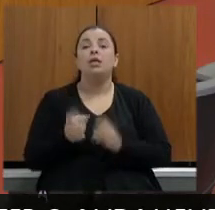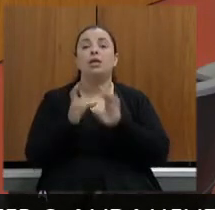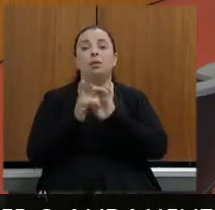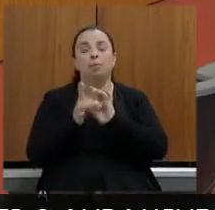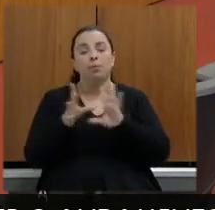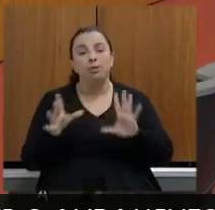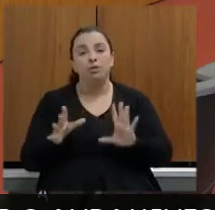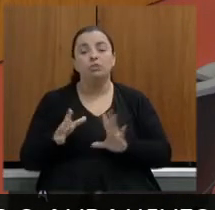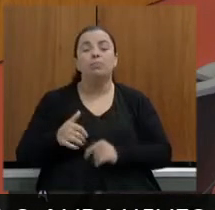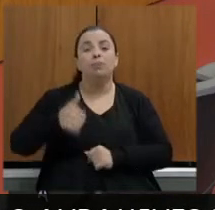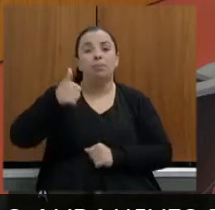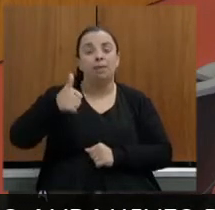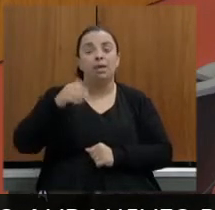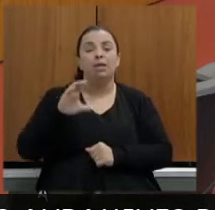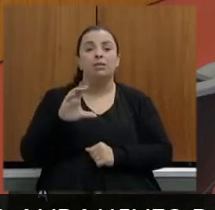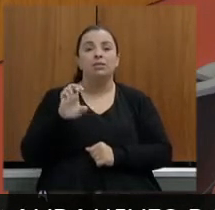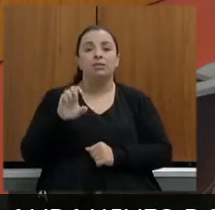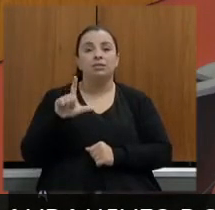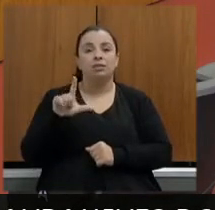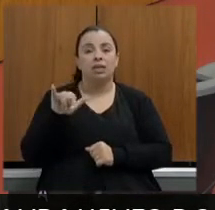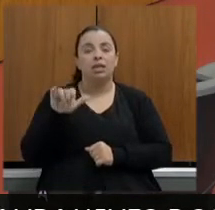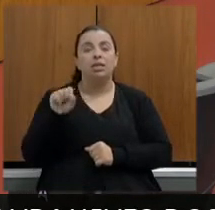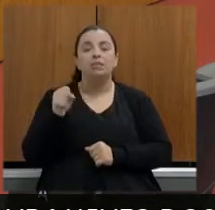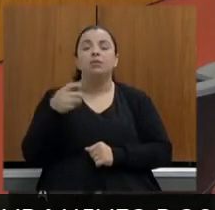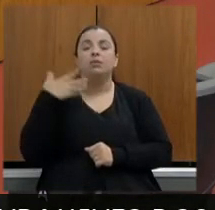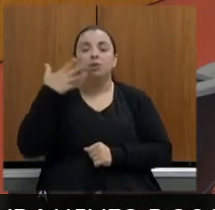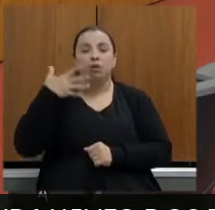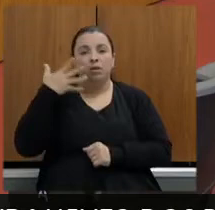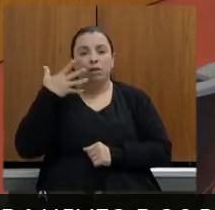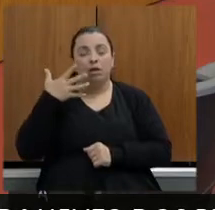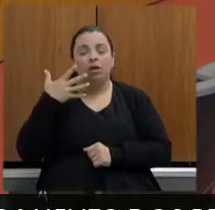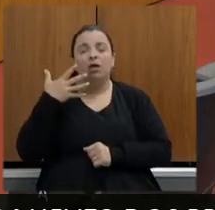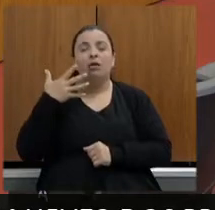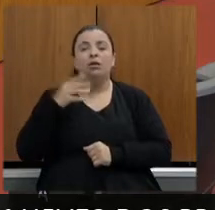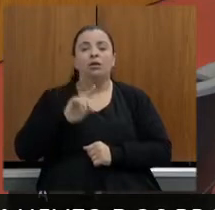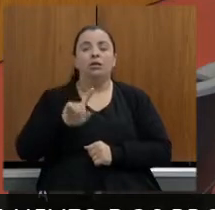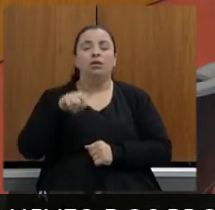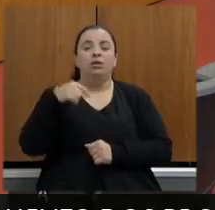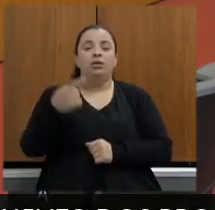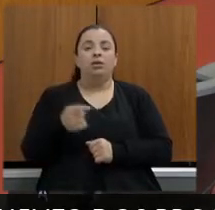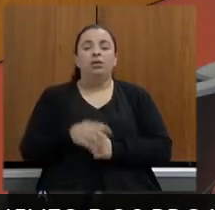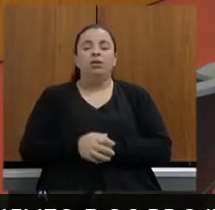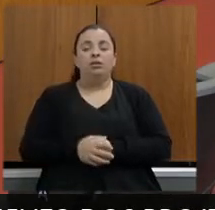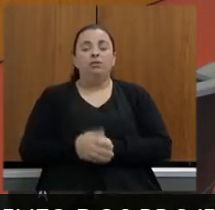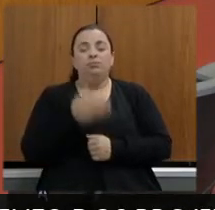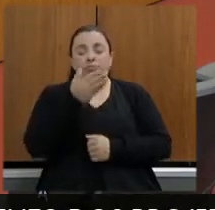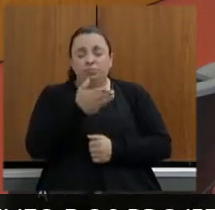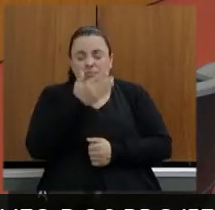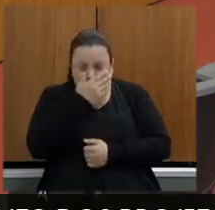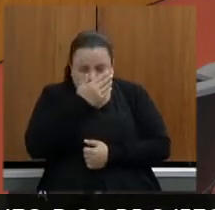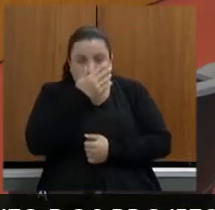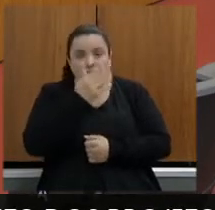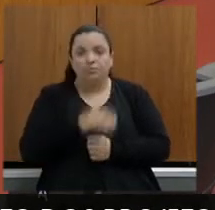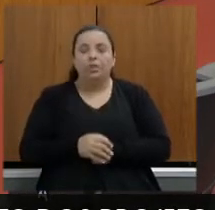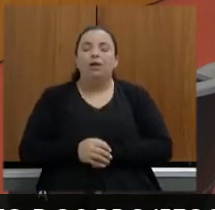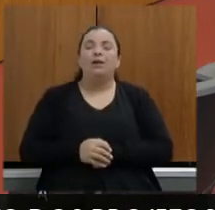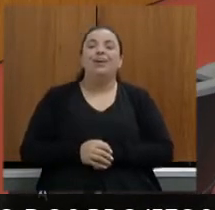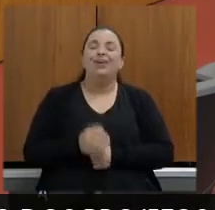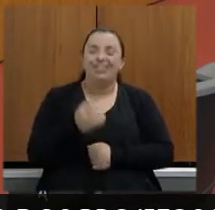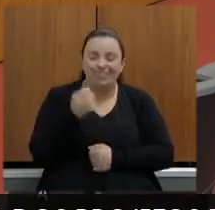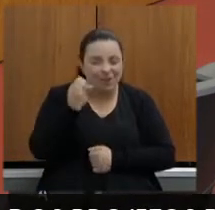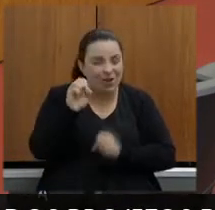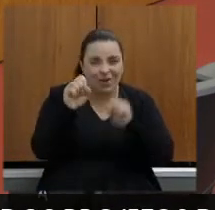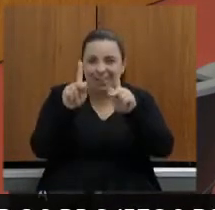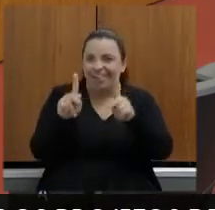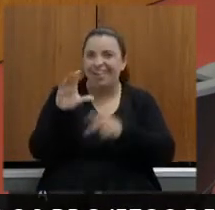primeiramente para a deputada Celise Laviola e depois a vossa excelência Celise é prioridade máxima presidente